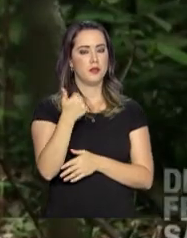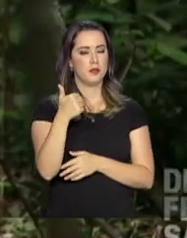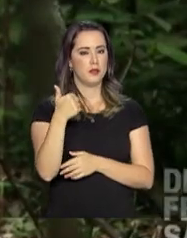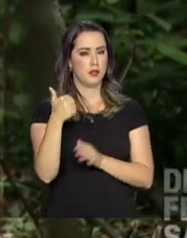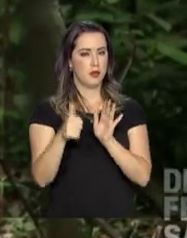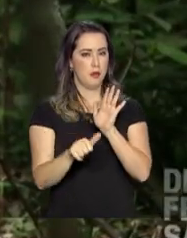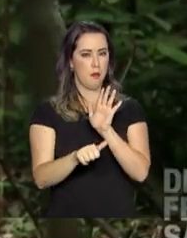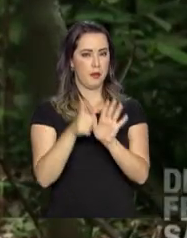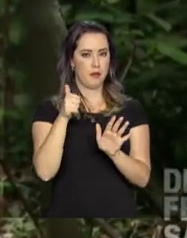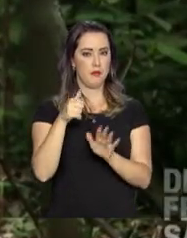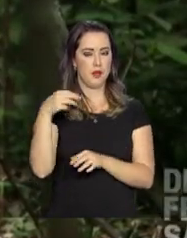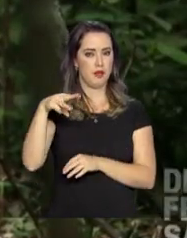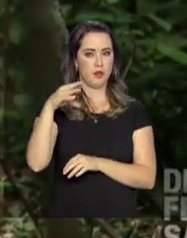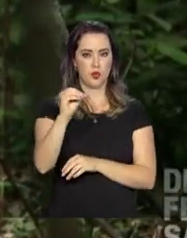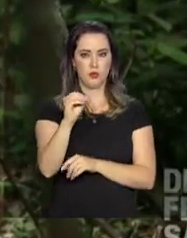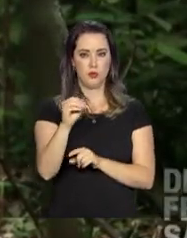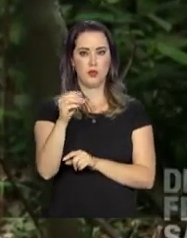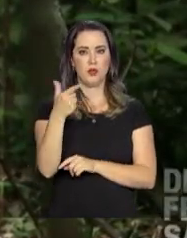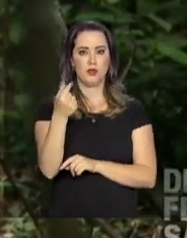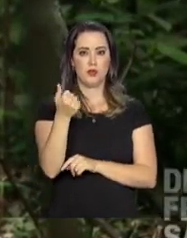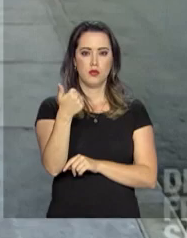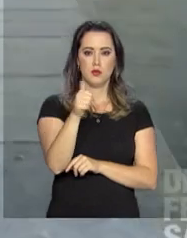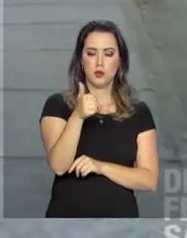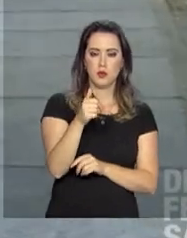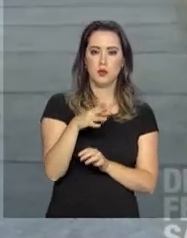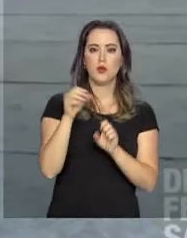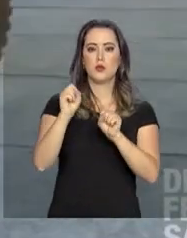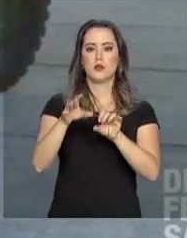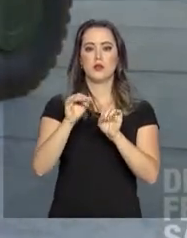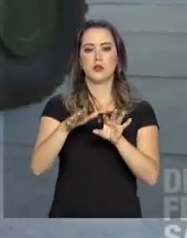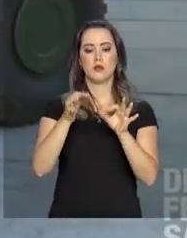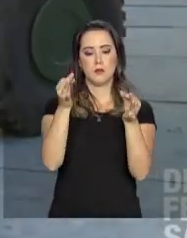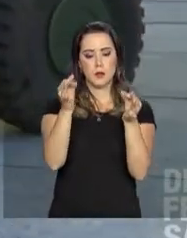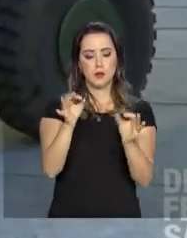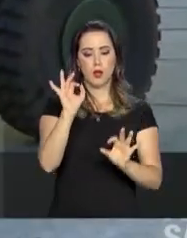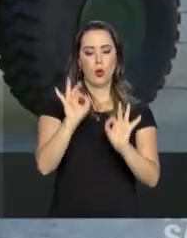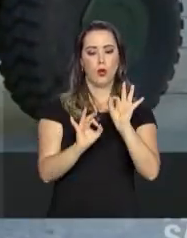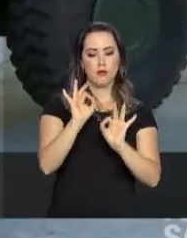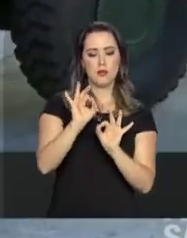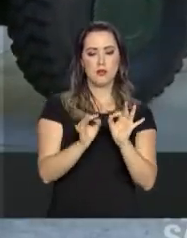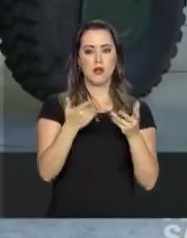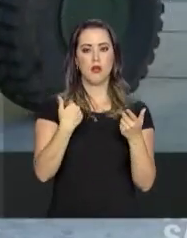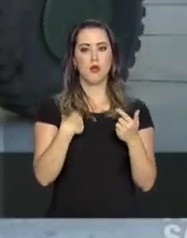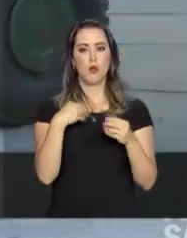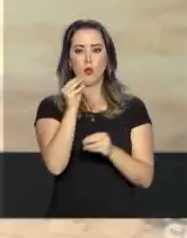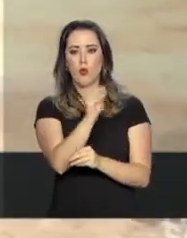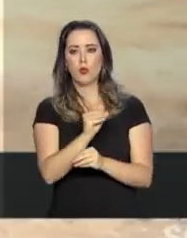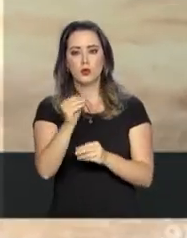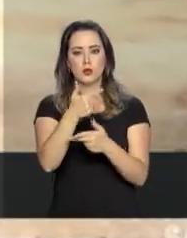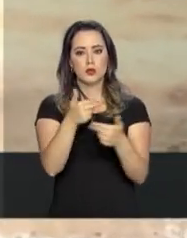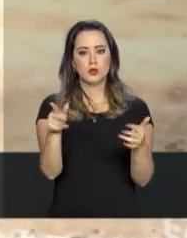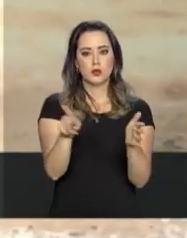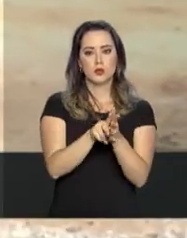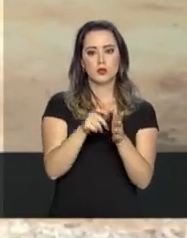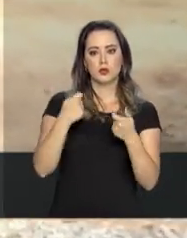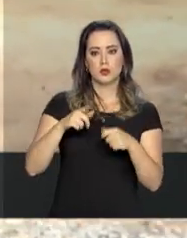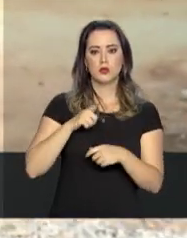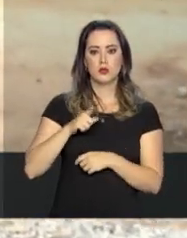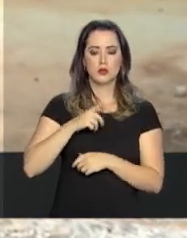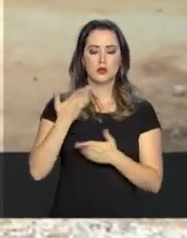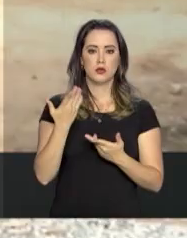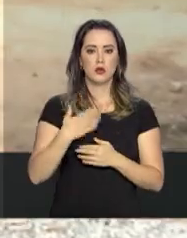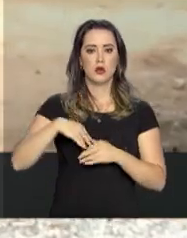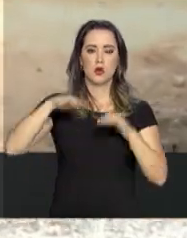Desde que a gente entrou no quartel, os ensinamentos são como disciplina, organização, o zelo pelos materiais que a gente tem,